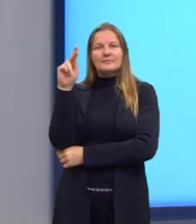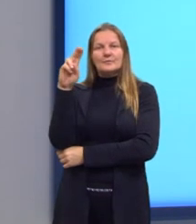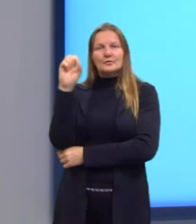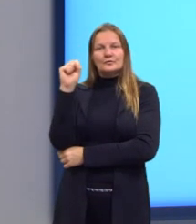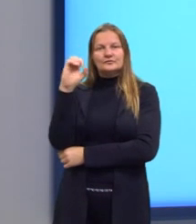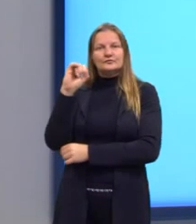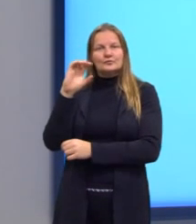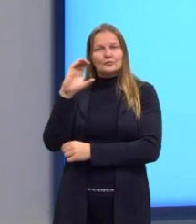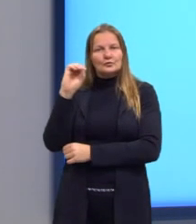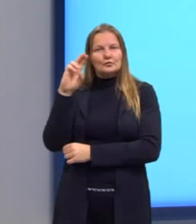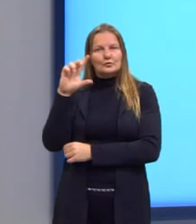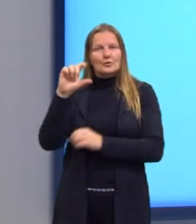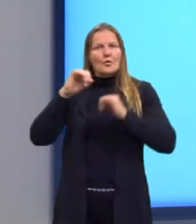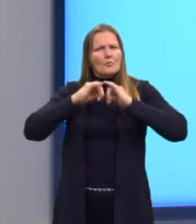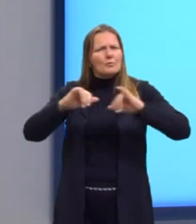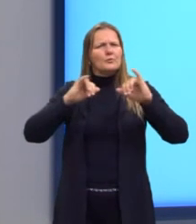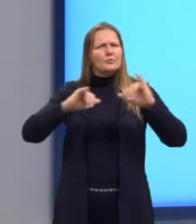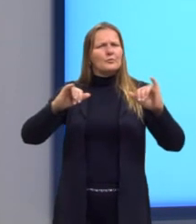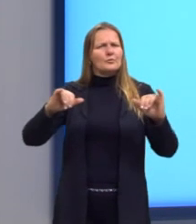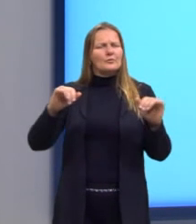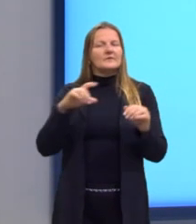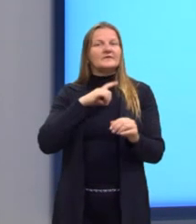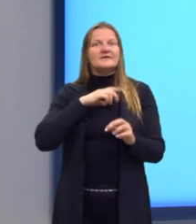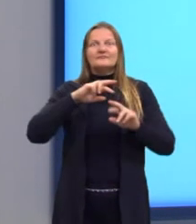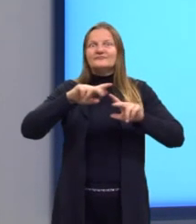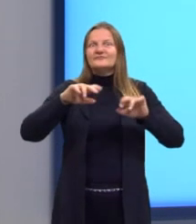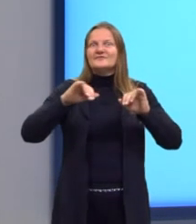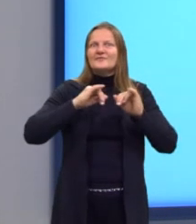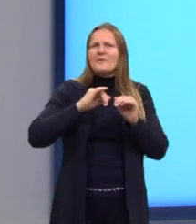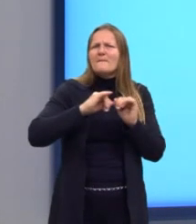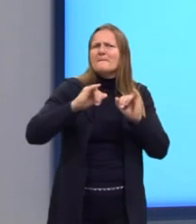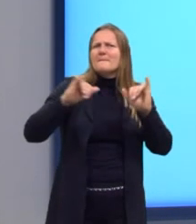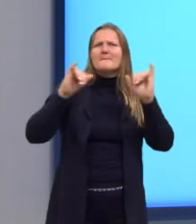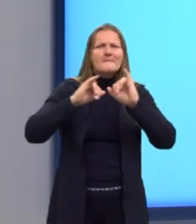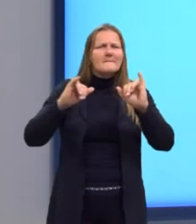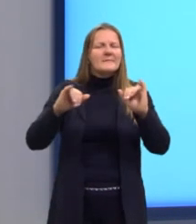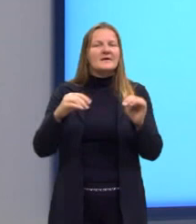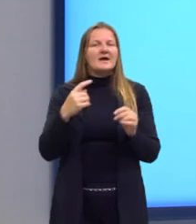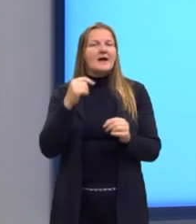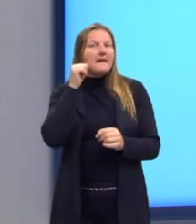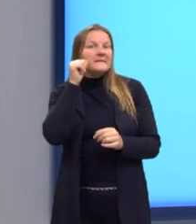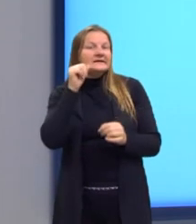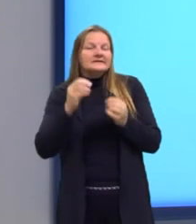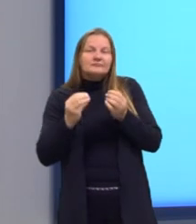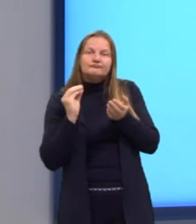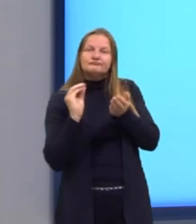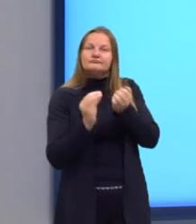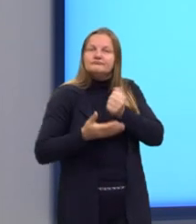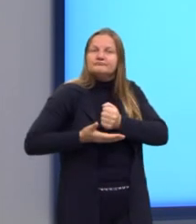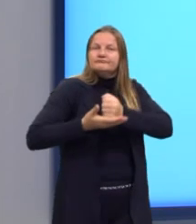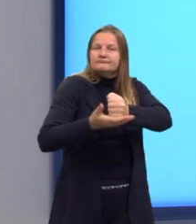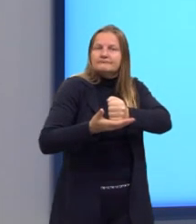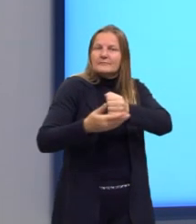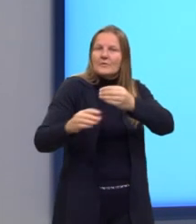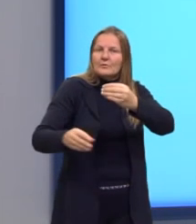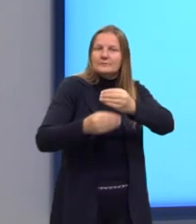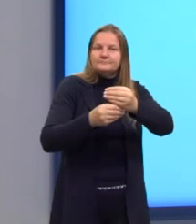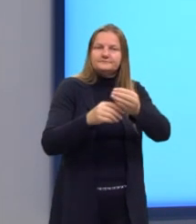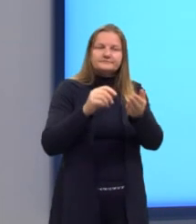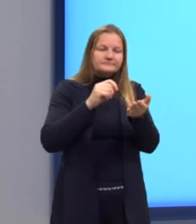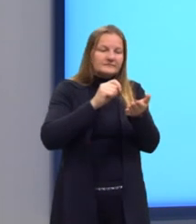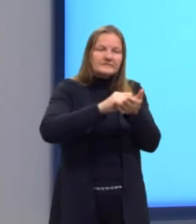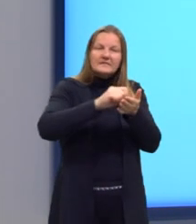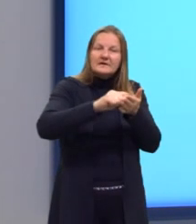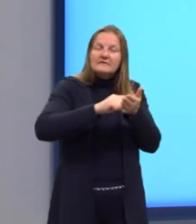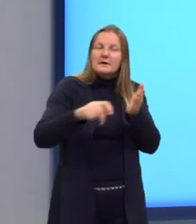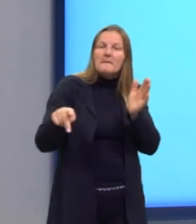Publicadas em um blog, com o qual foi convidada a colaborar. Escrever sobre um livro é uma forma